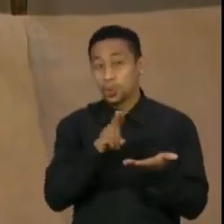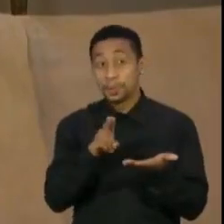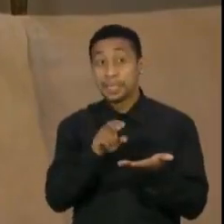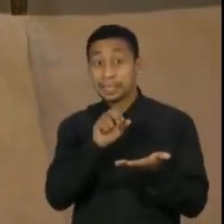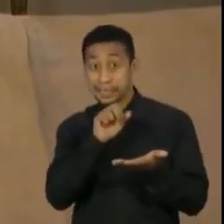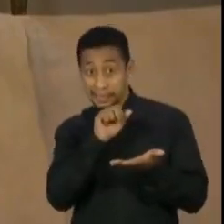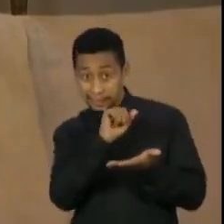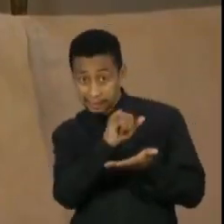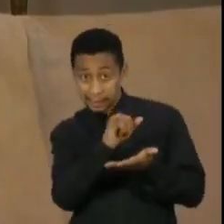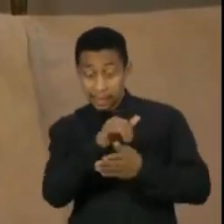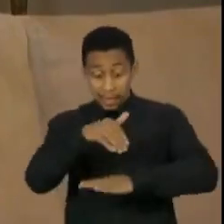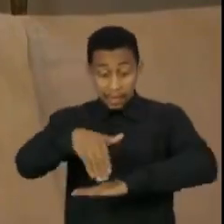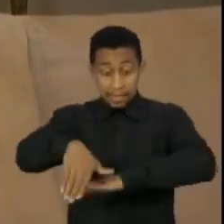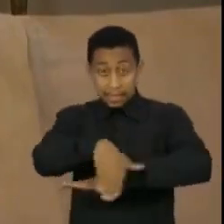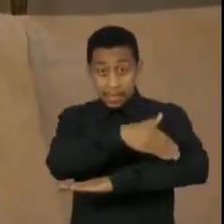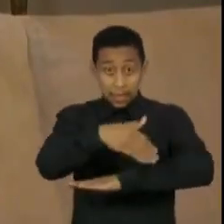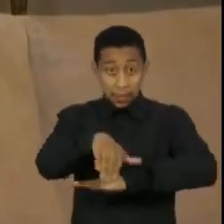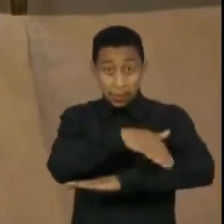Essa Rua Fosse Minha.